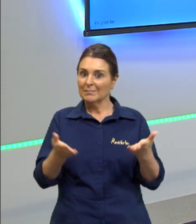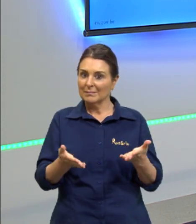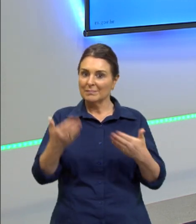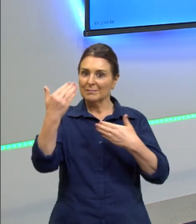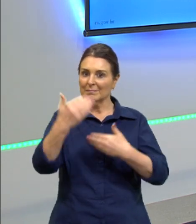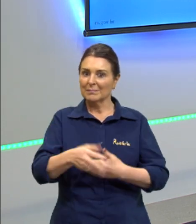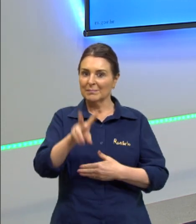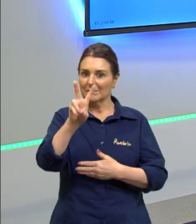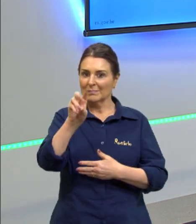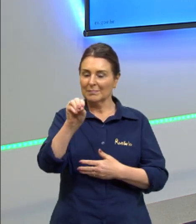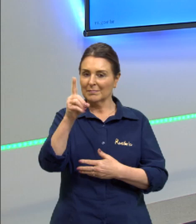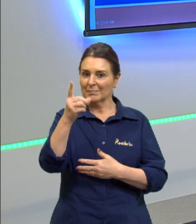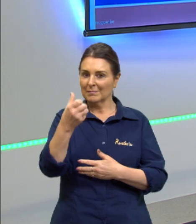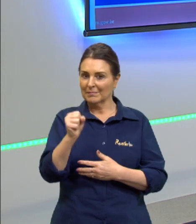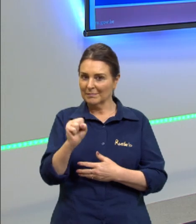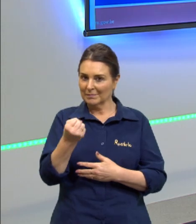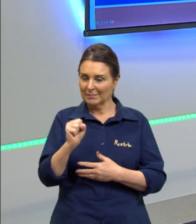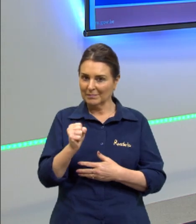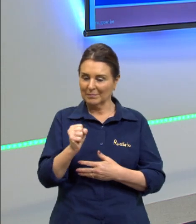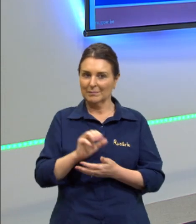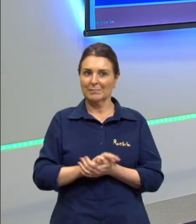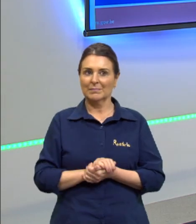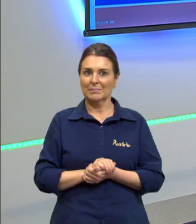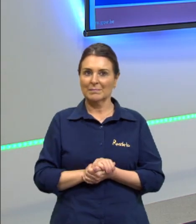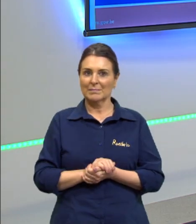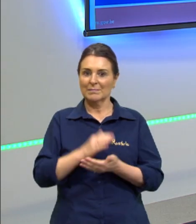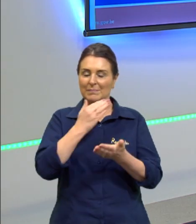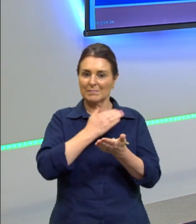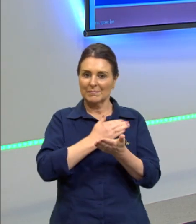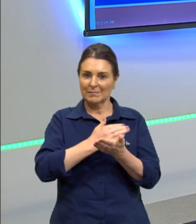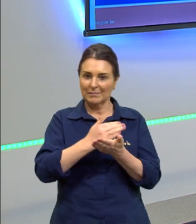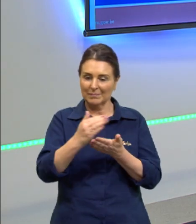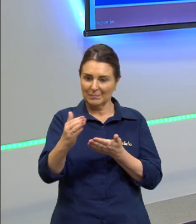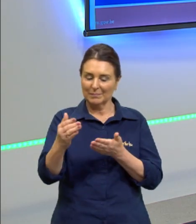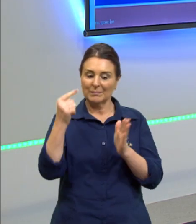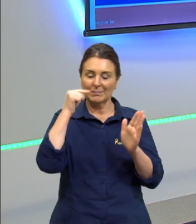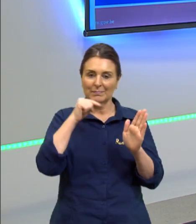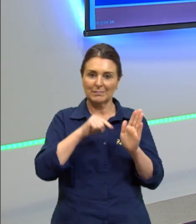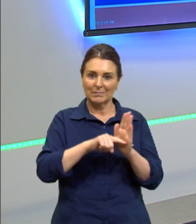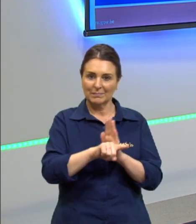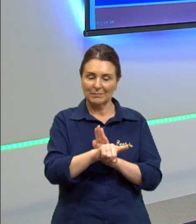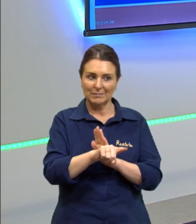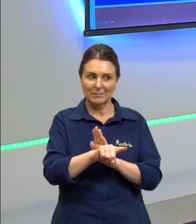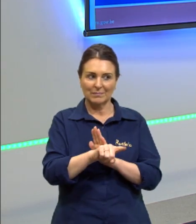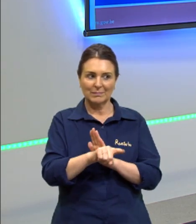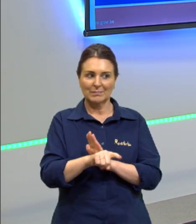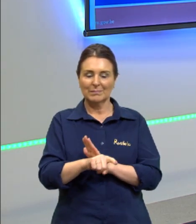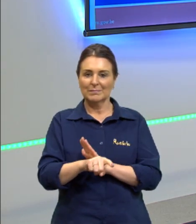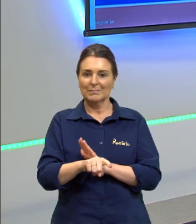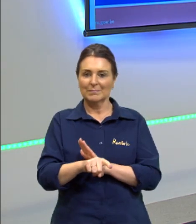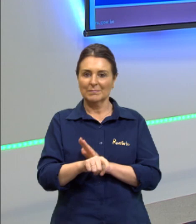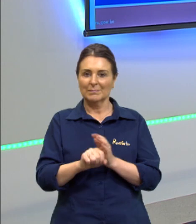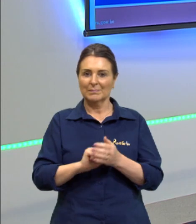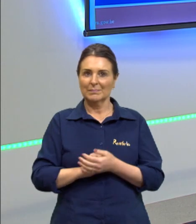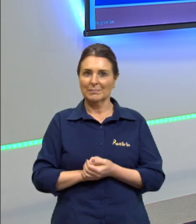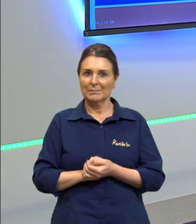2018 e essa prova de 2018 nós começamos com a questão que fala o seguinte